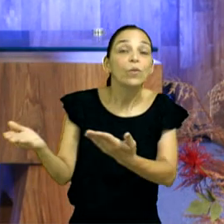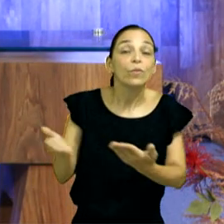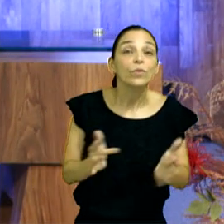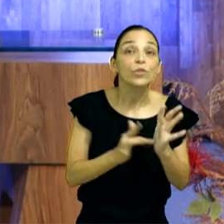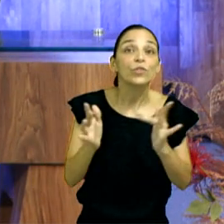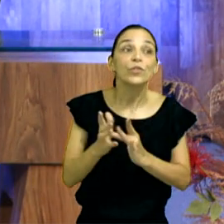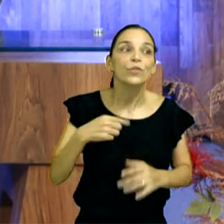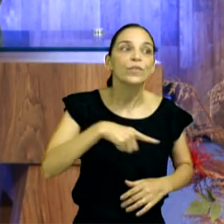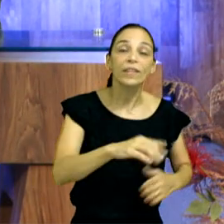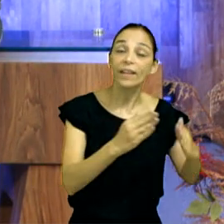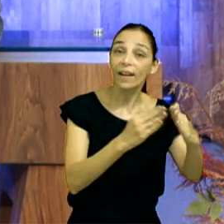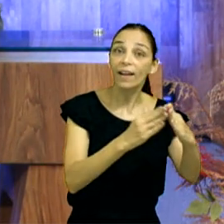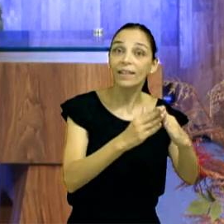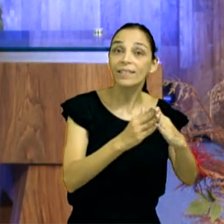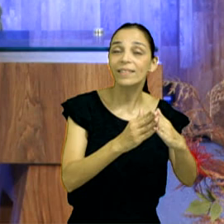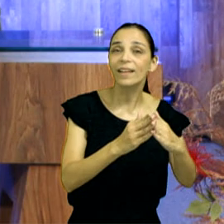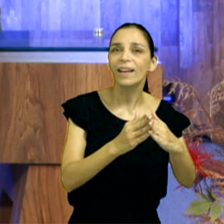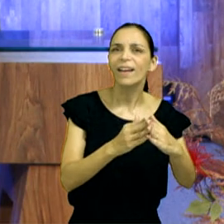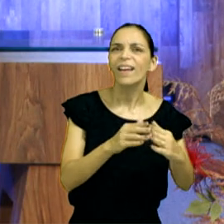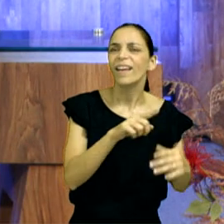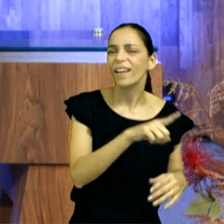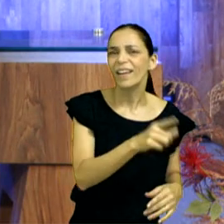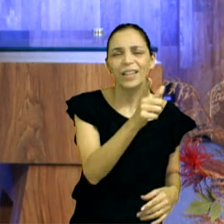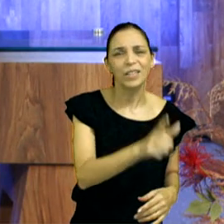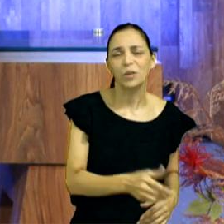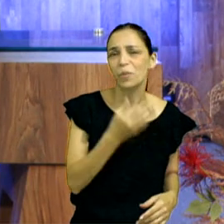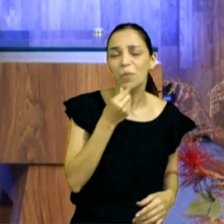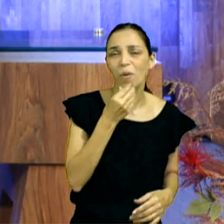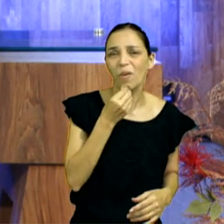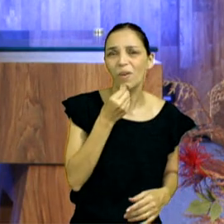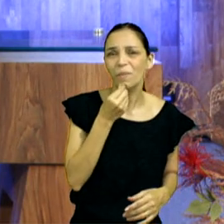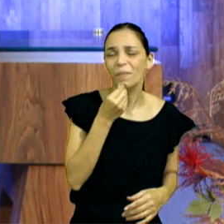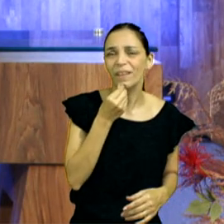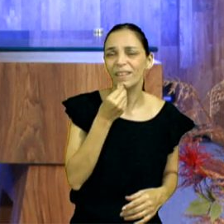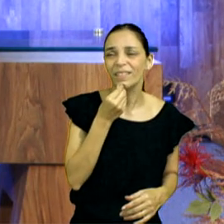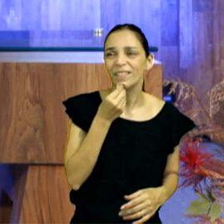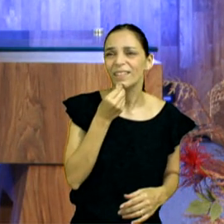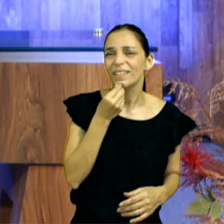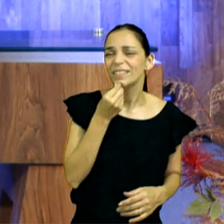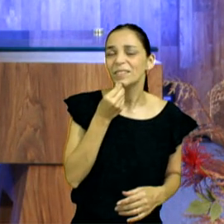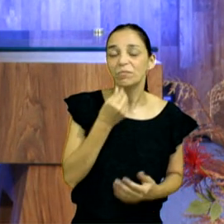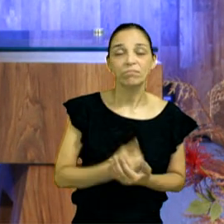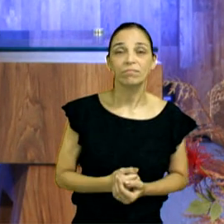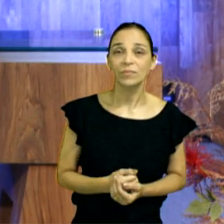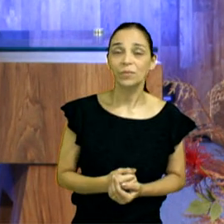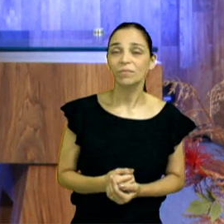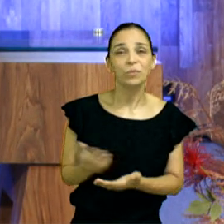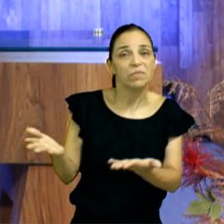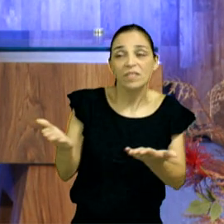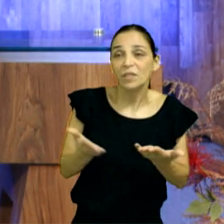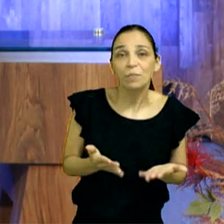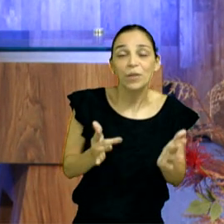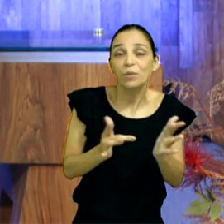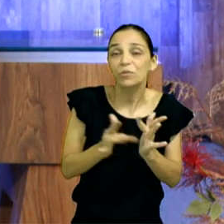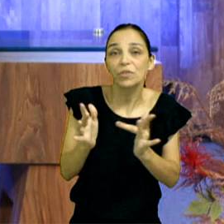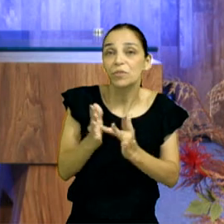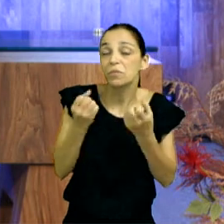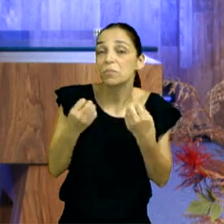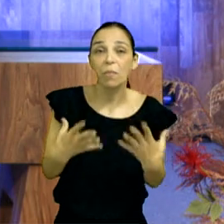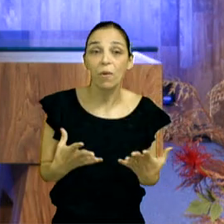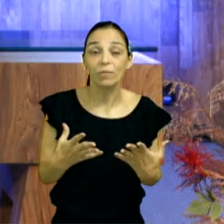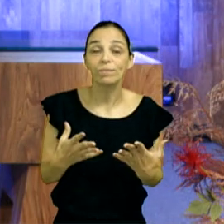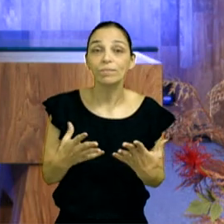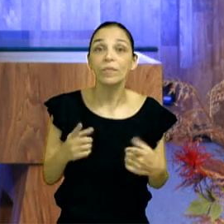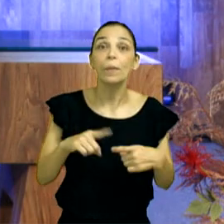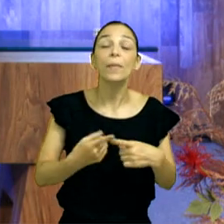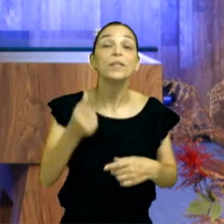está vendo aqui nesses dois personagens, só nesses dois, por enquanto, uma mulher que foi à casa, uma casa de